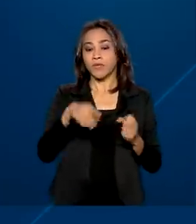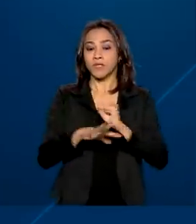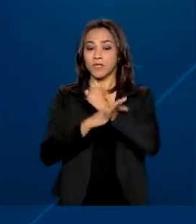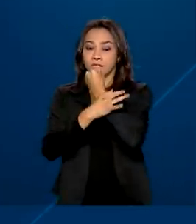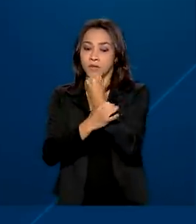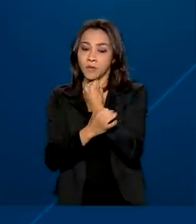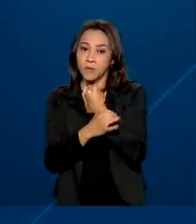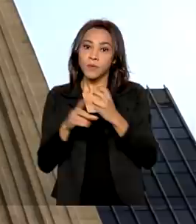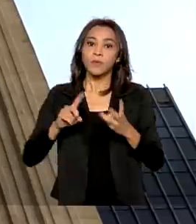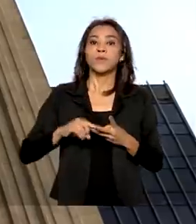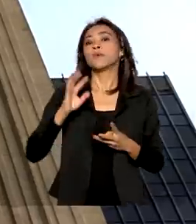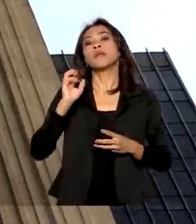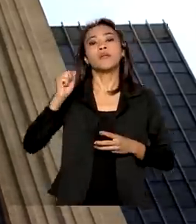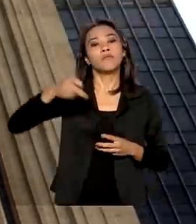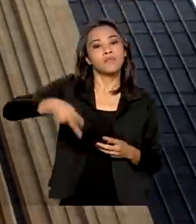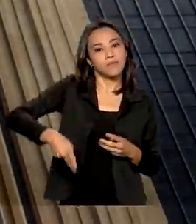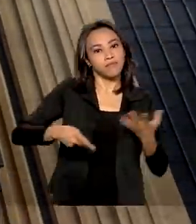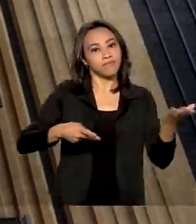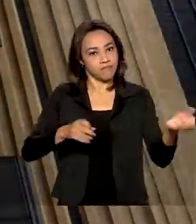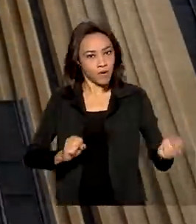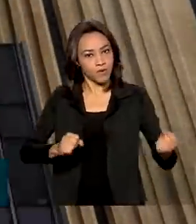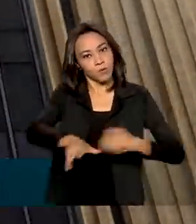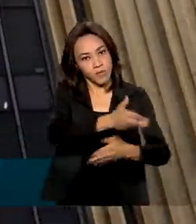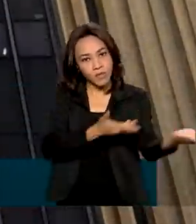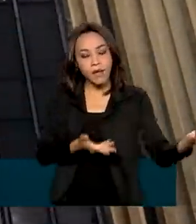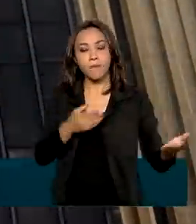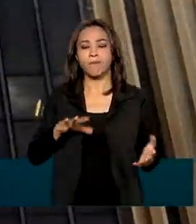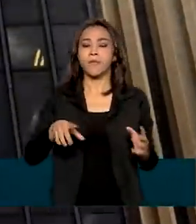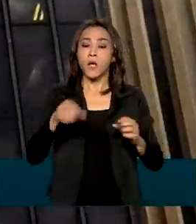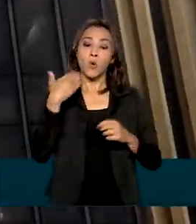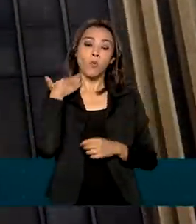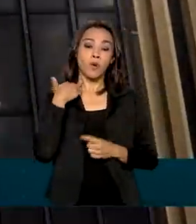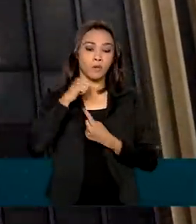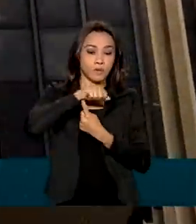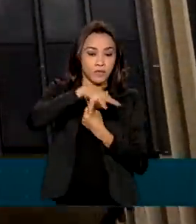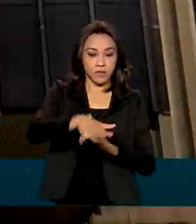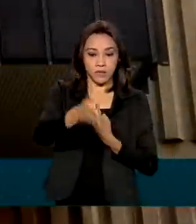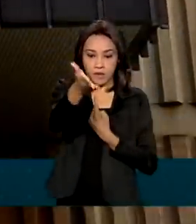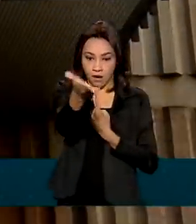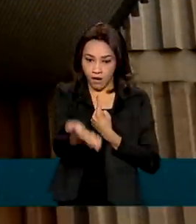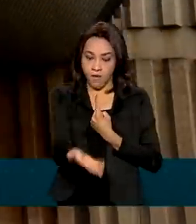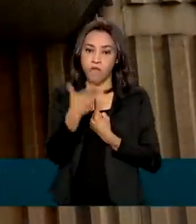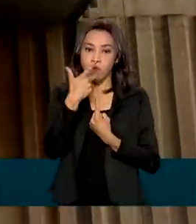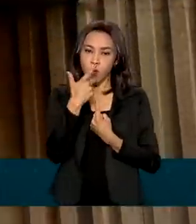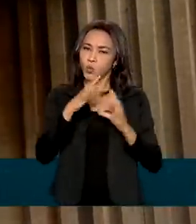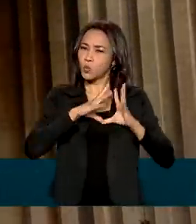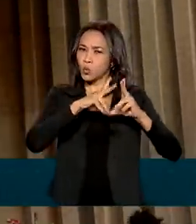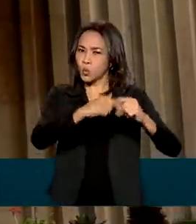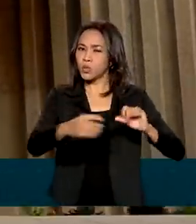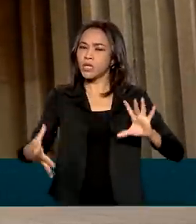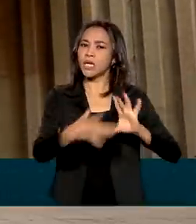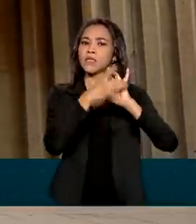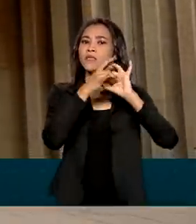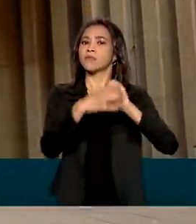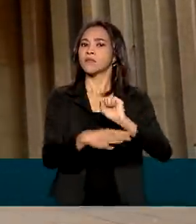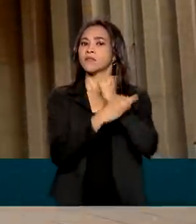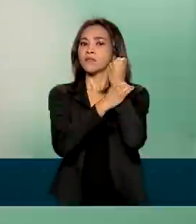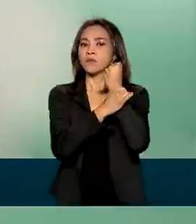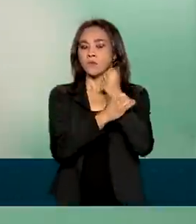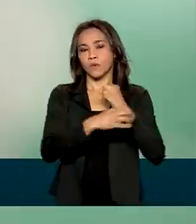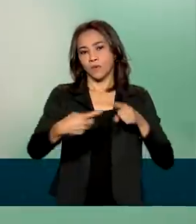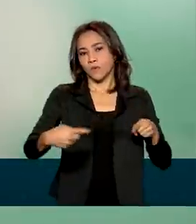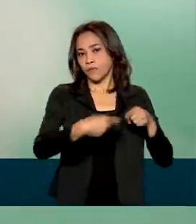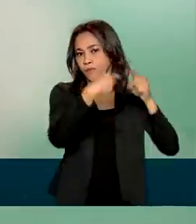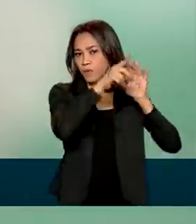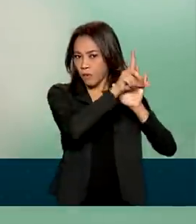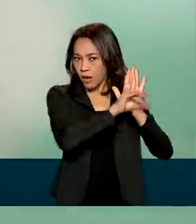e previdência. Segundo o Banco Central, todas as novidades propostas estão amparadas pela Lei Geral de Proteção de Dados.